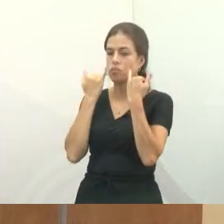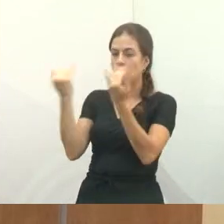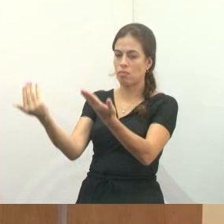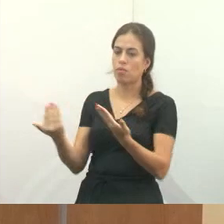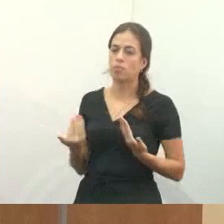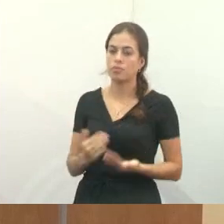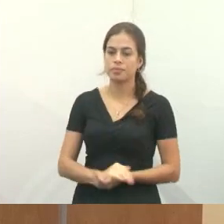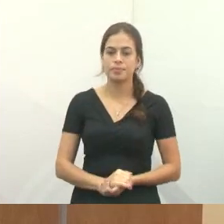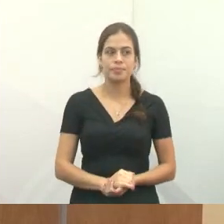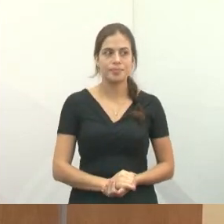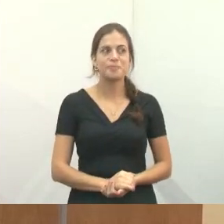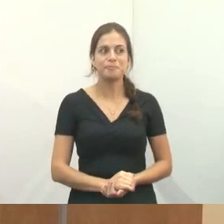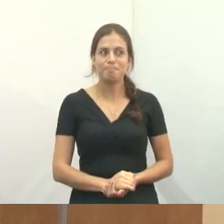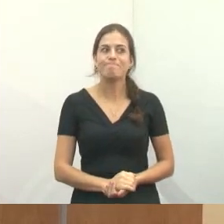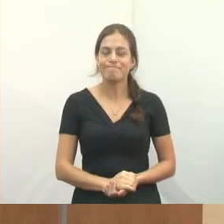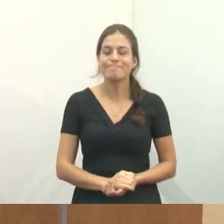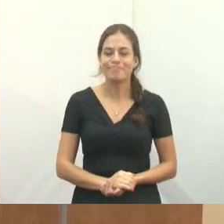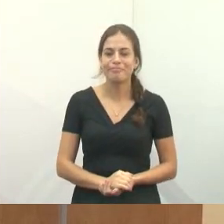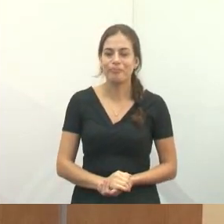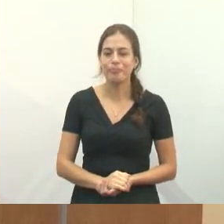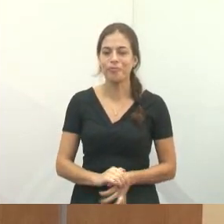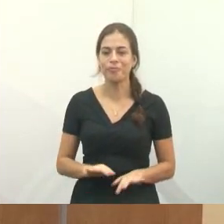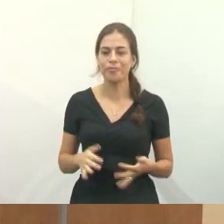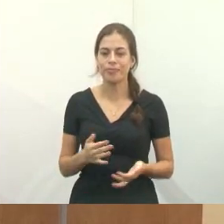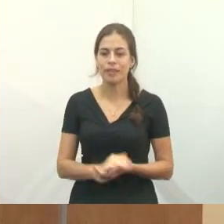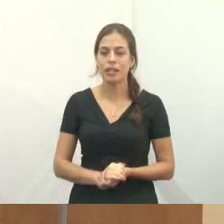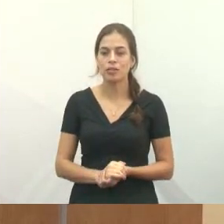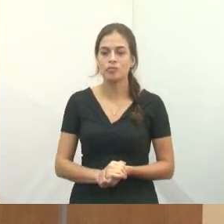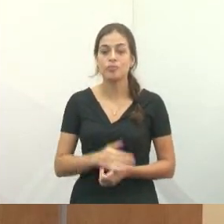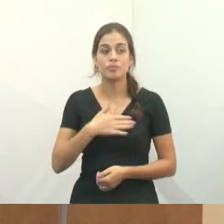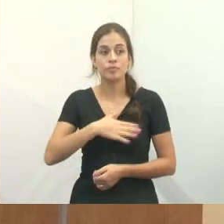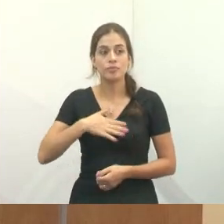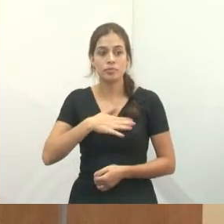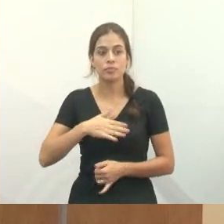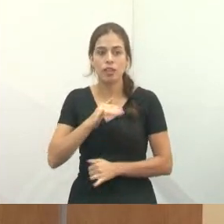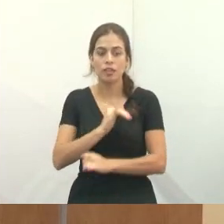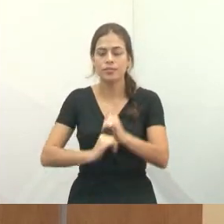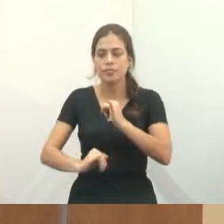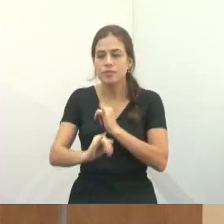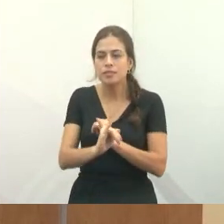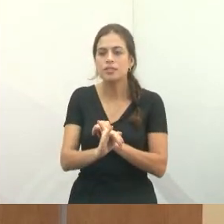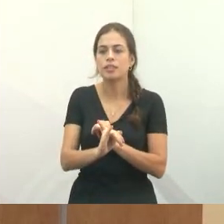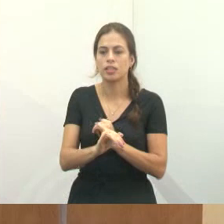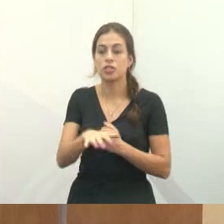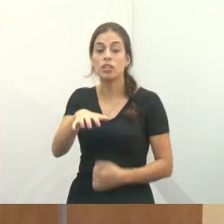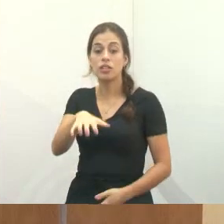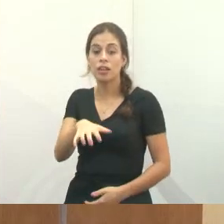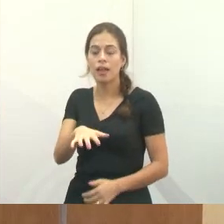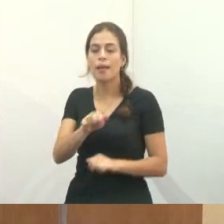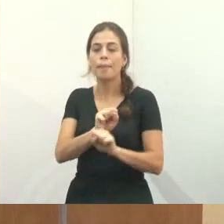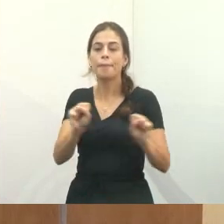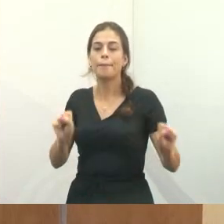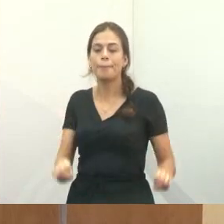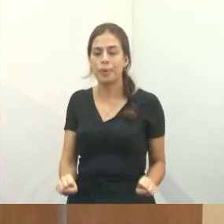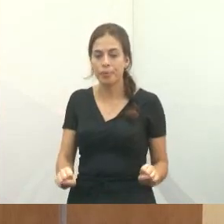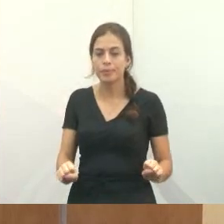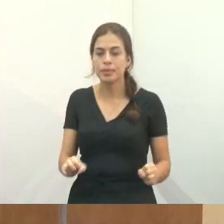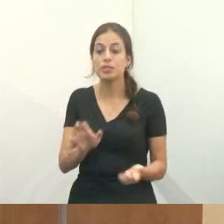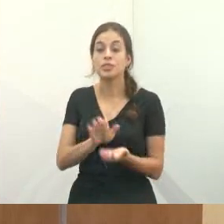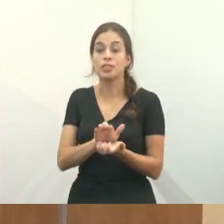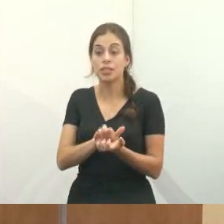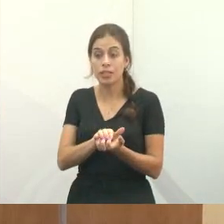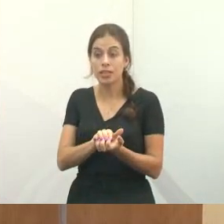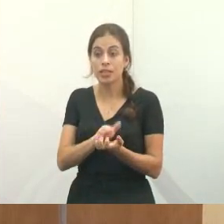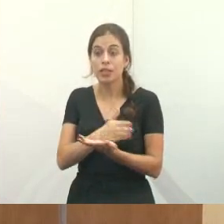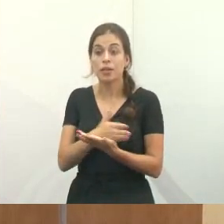aí. Vamos lá, você que está em casa e gosta de internet em áreas públicas, Jacareí começa a instalar internet